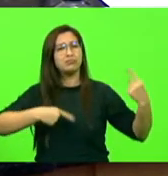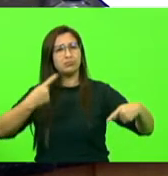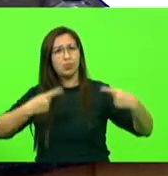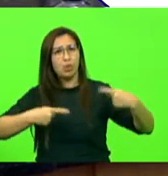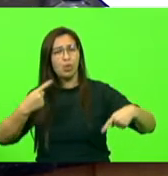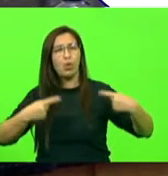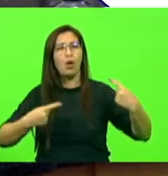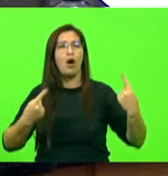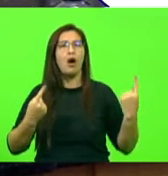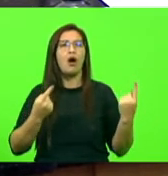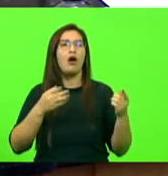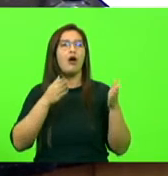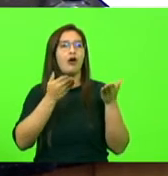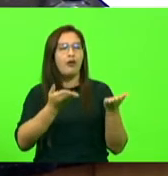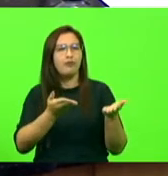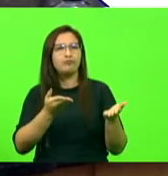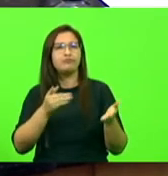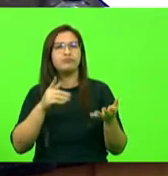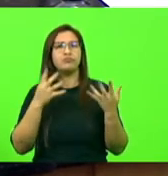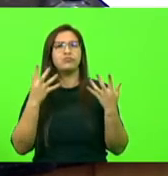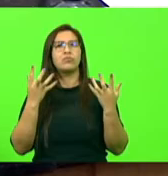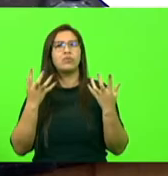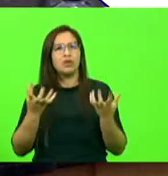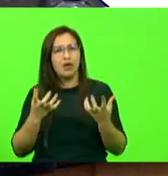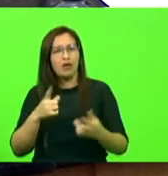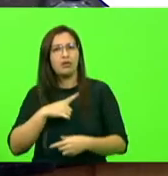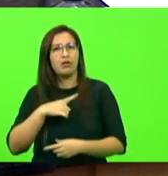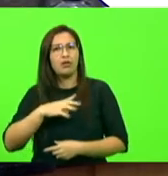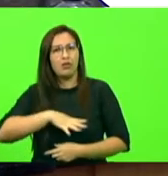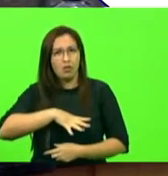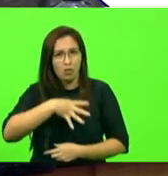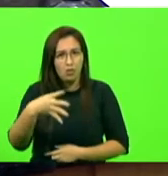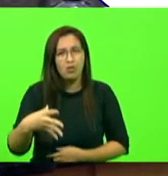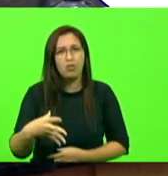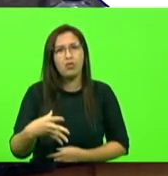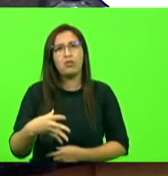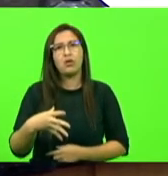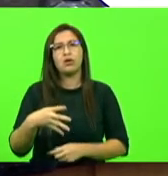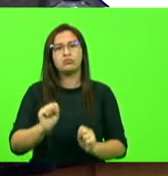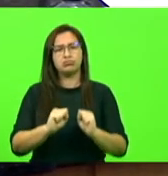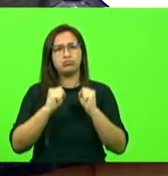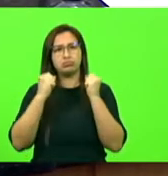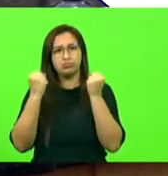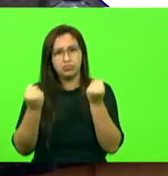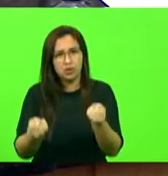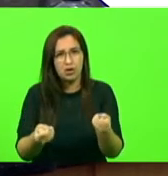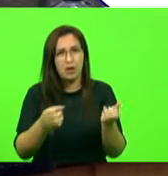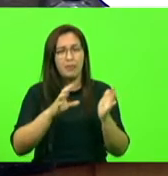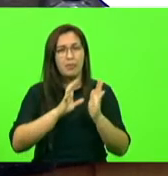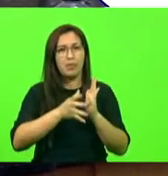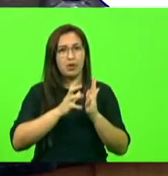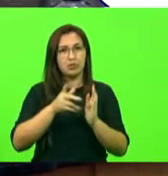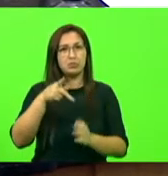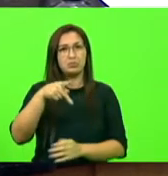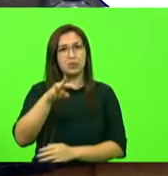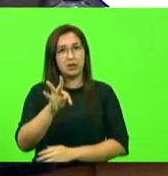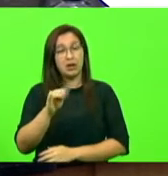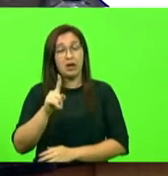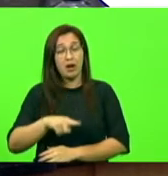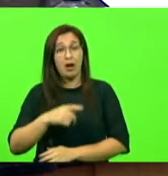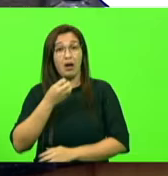petismo que é admitido, que tem coragem de ser, de defender o PT aqui. Isso é bom para o